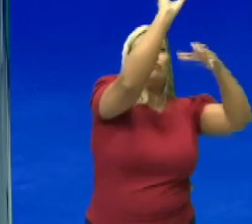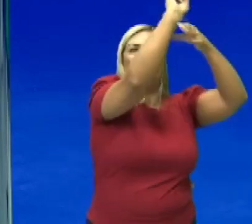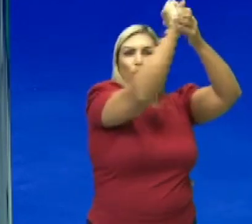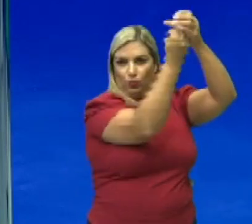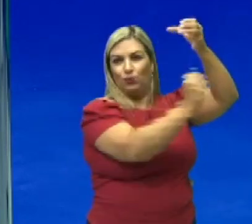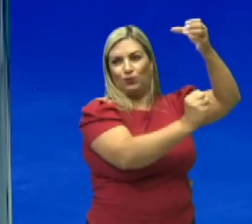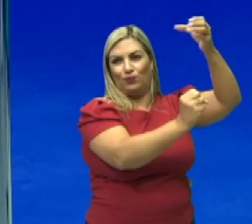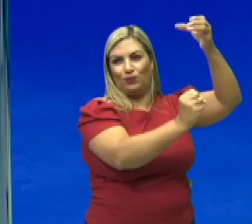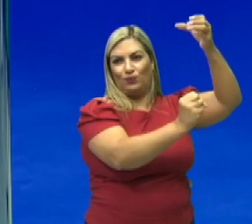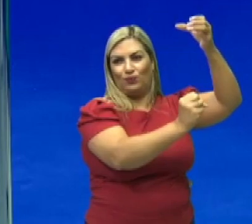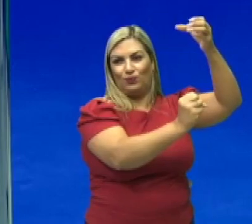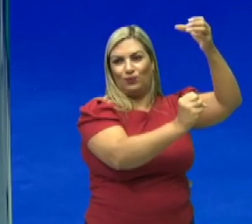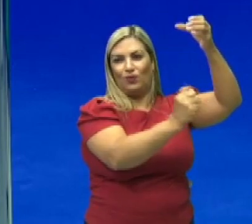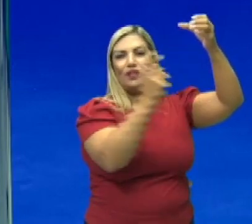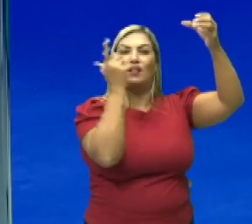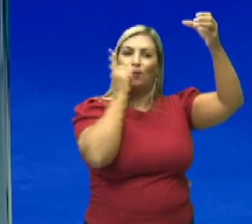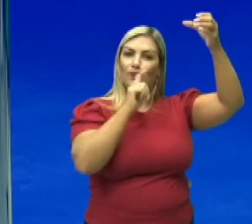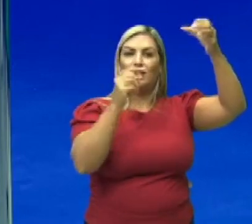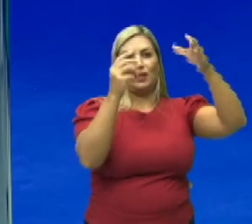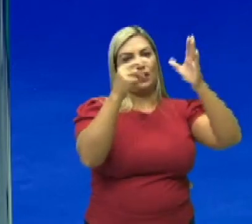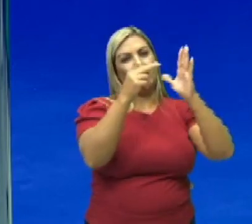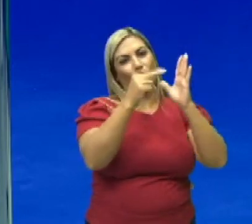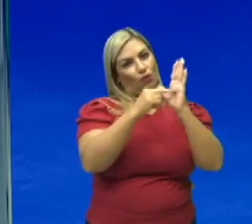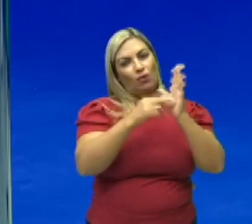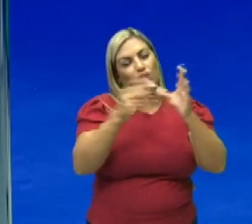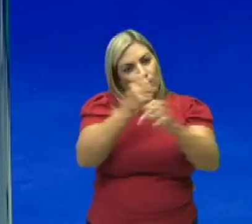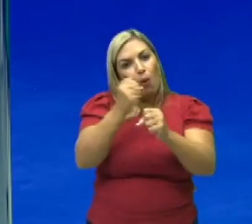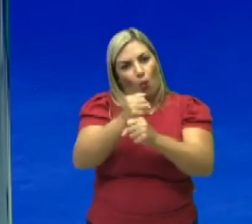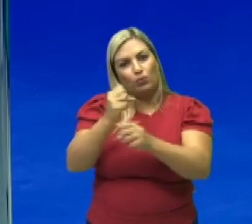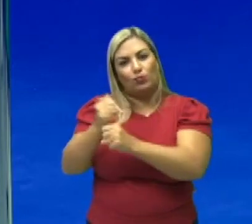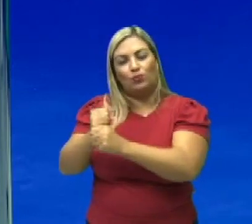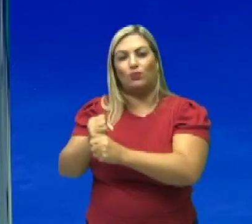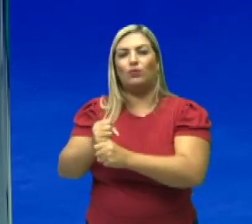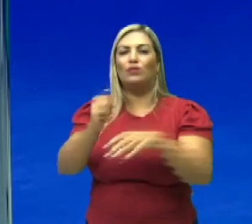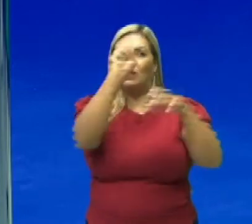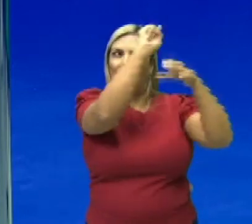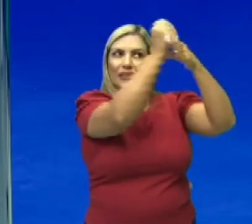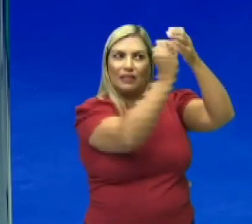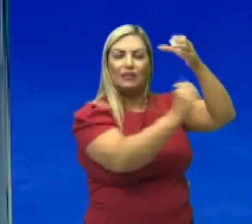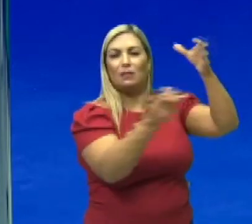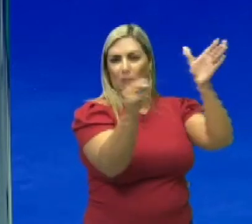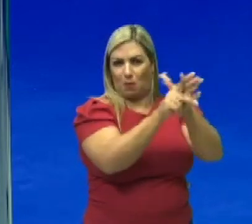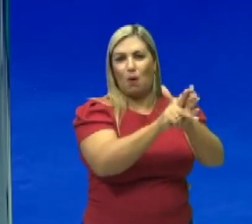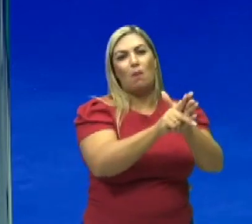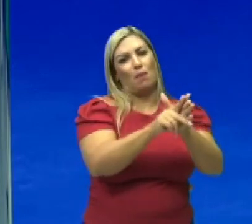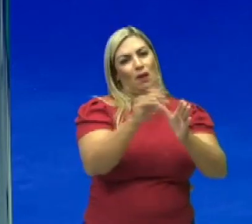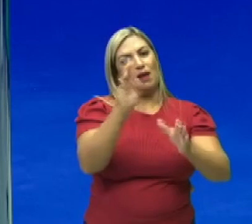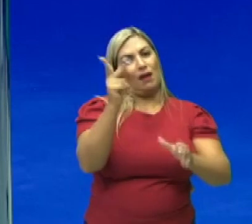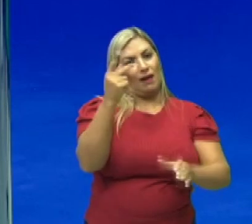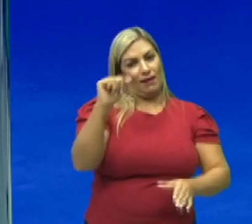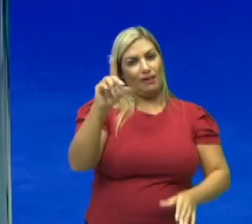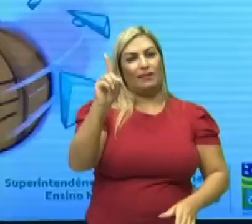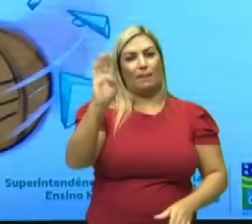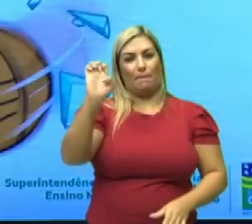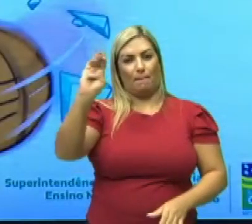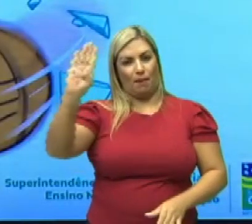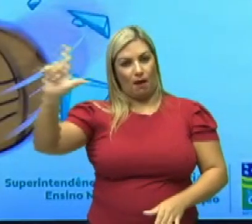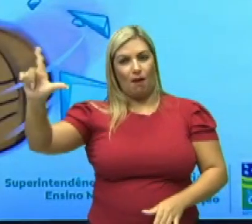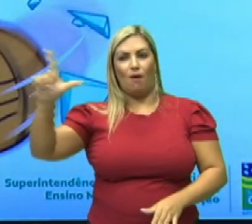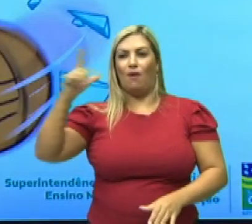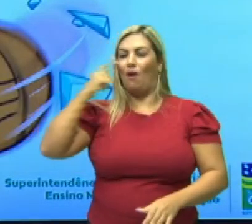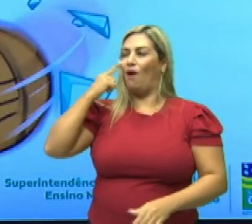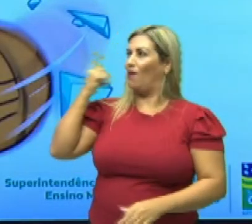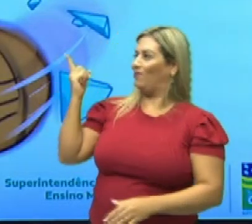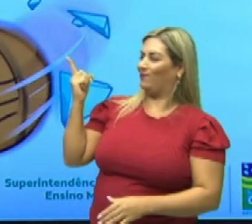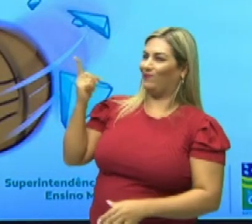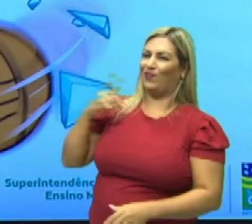cesto, encaçapar aquela bola lá naquela cesta, que é própria do handball, vocês podem ver aqui na figurinha, que